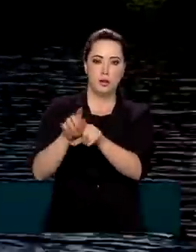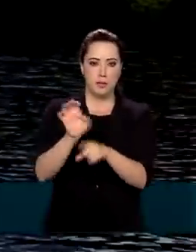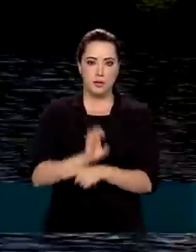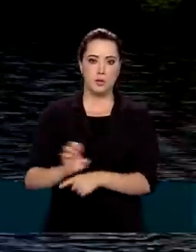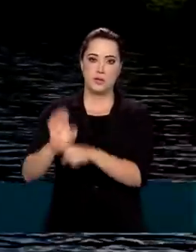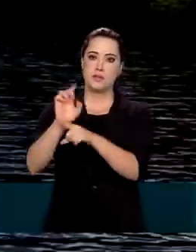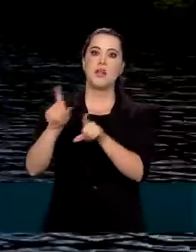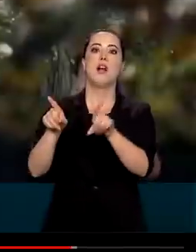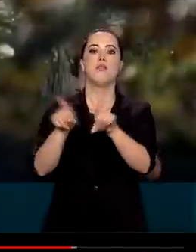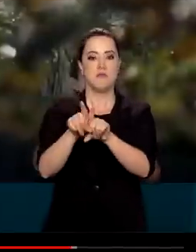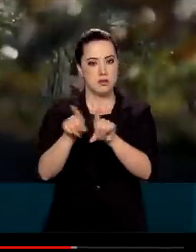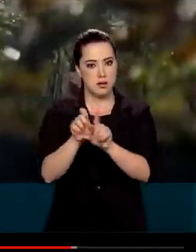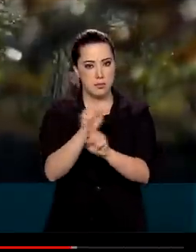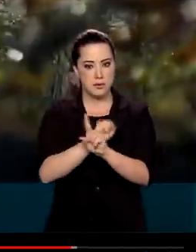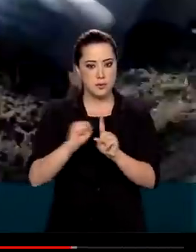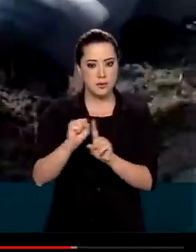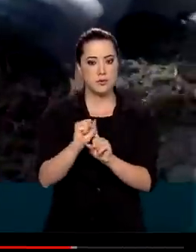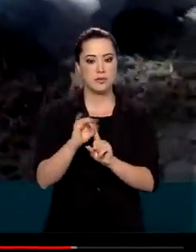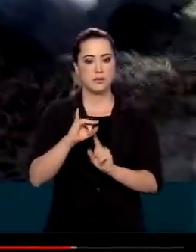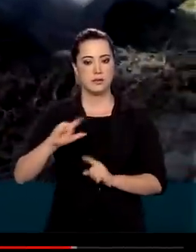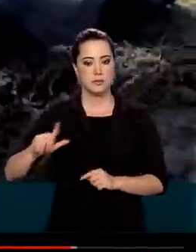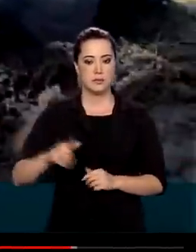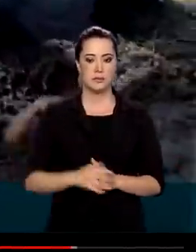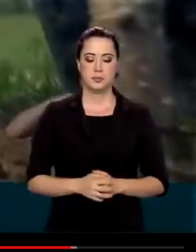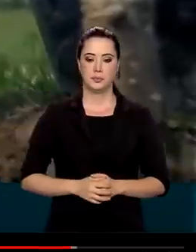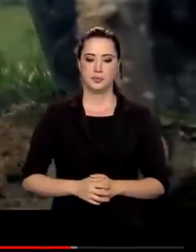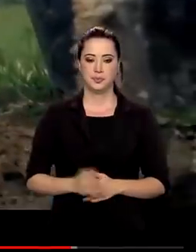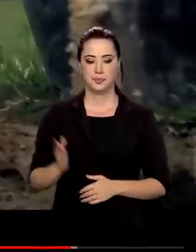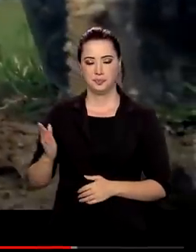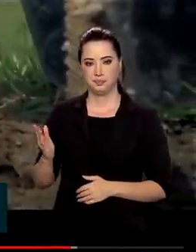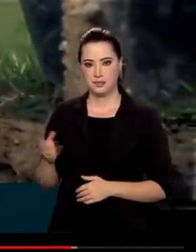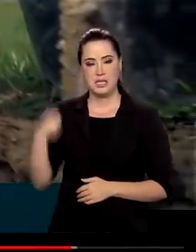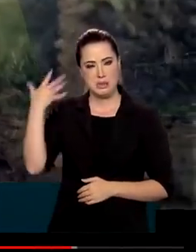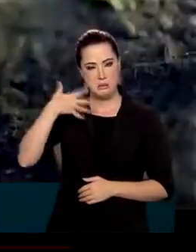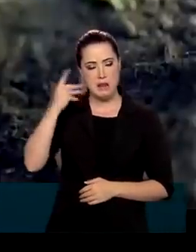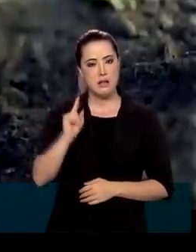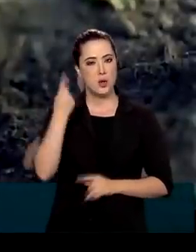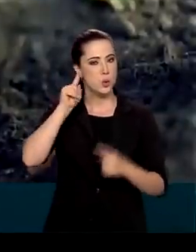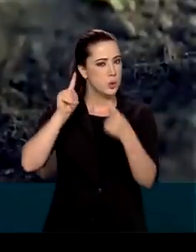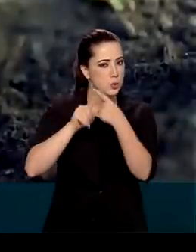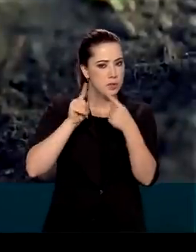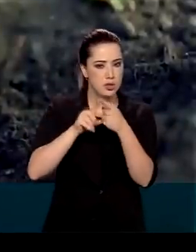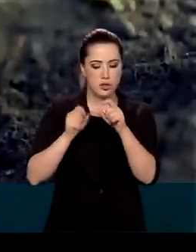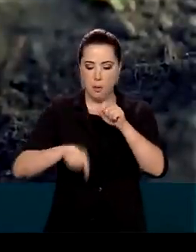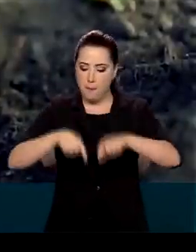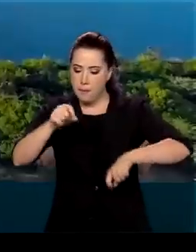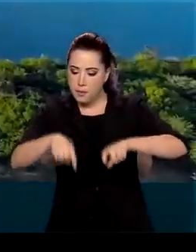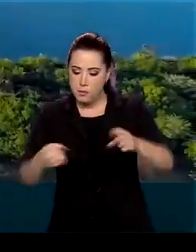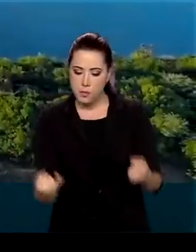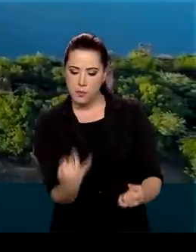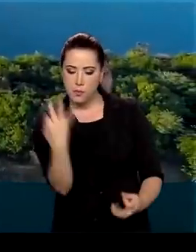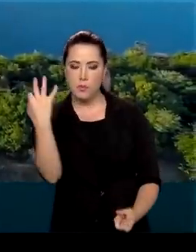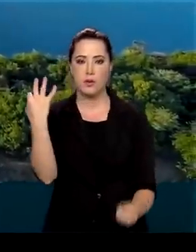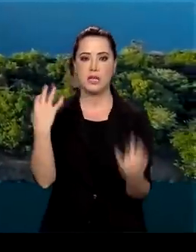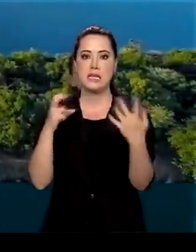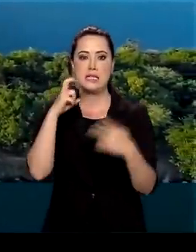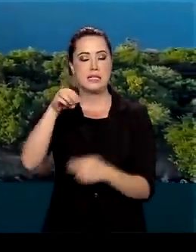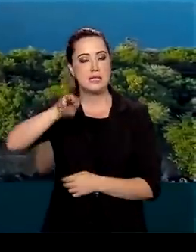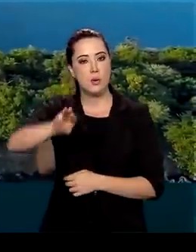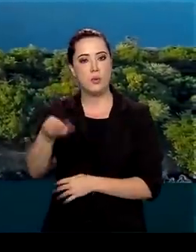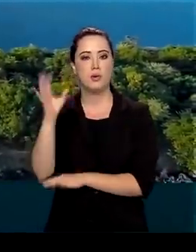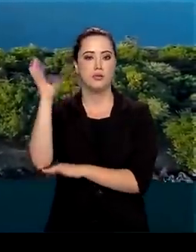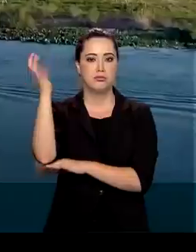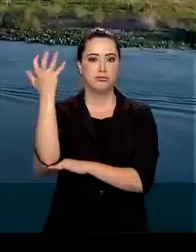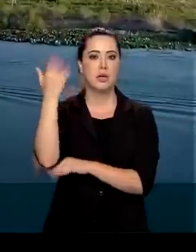sociedade civil. Uma das metas é o plantio de 100 milhões de árvores em parceria com a iniciativa privada inicialmente nas